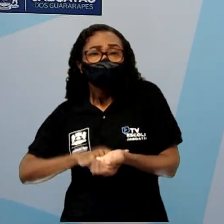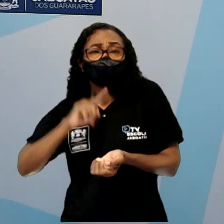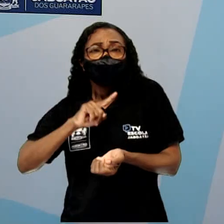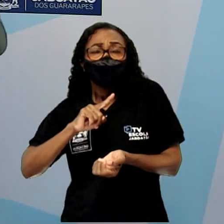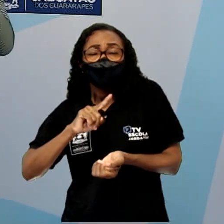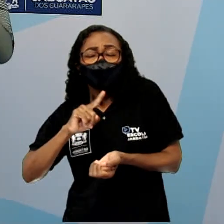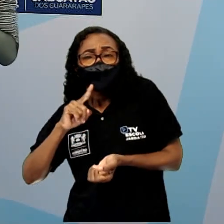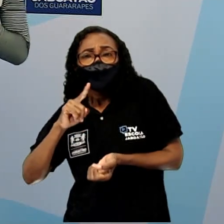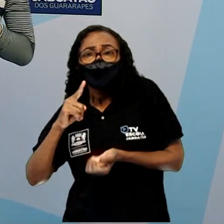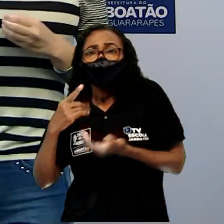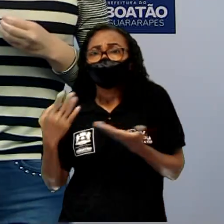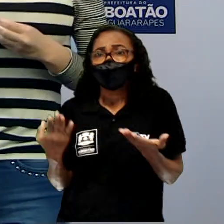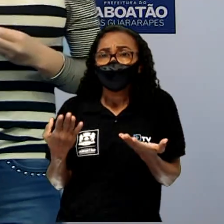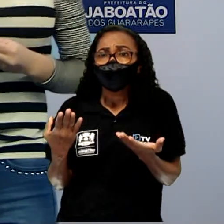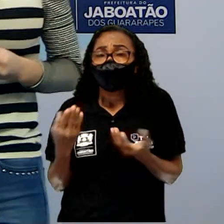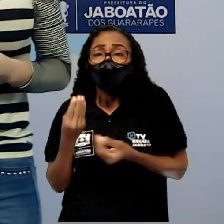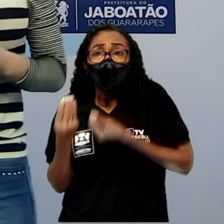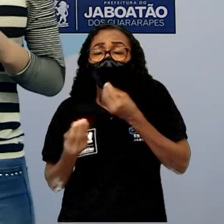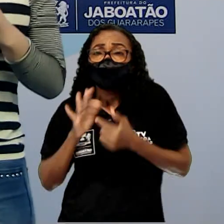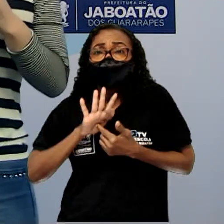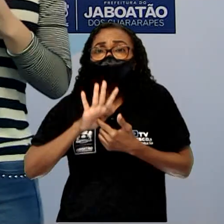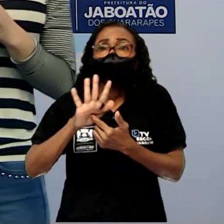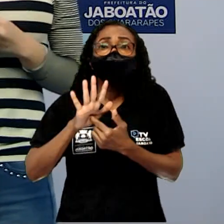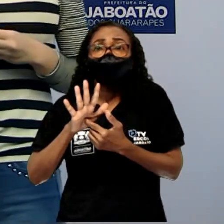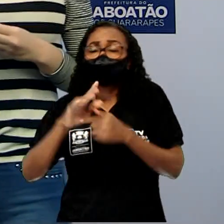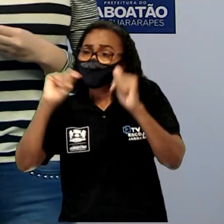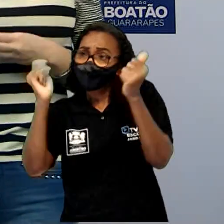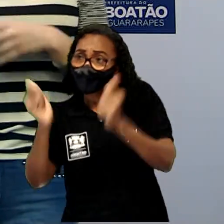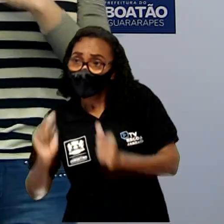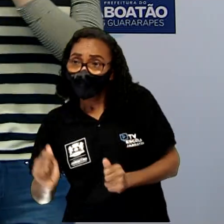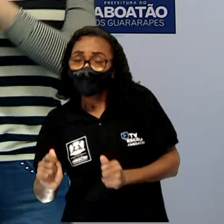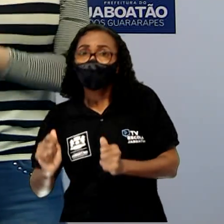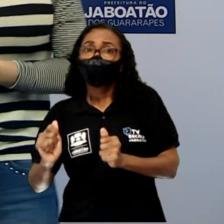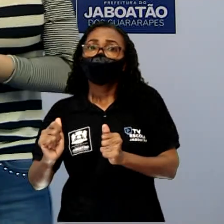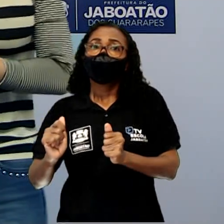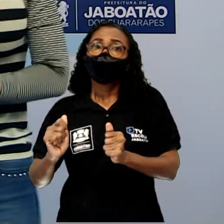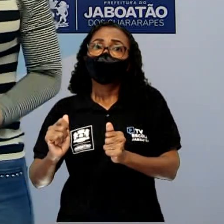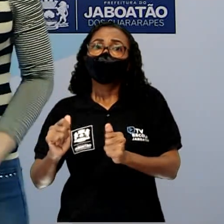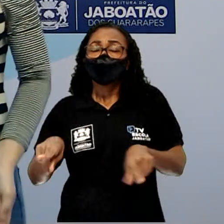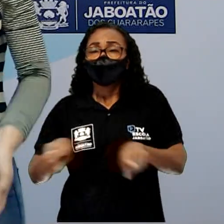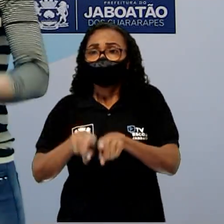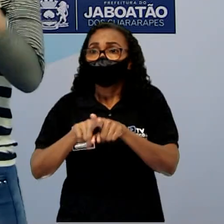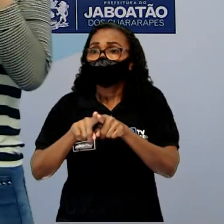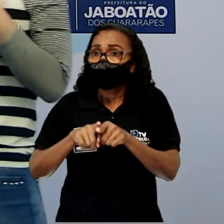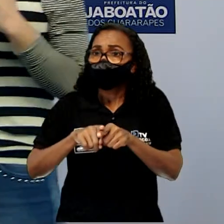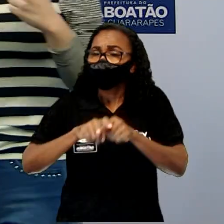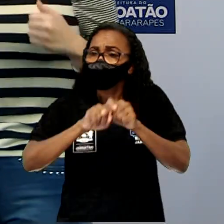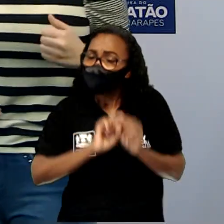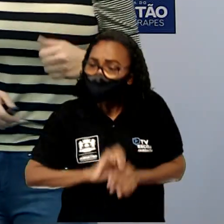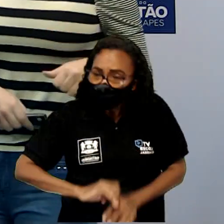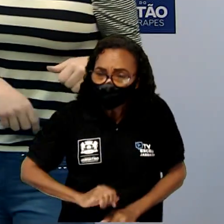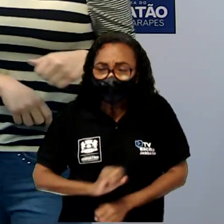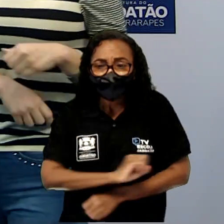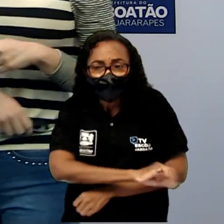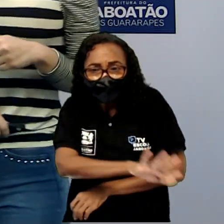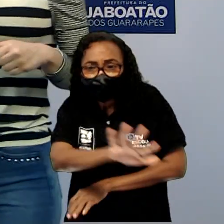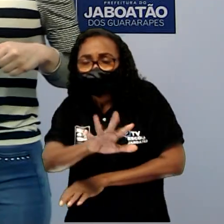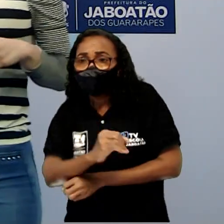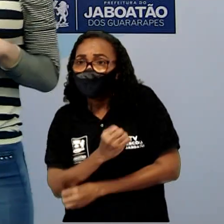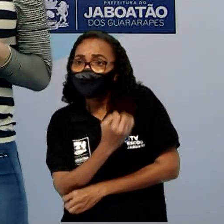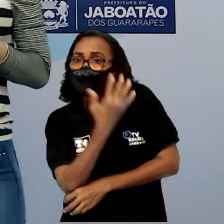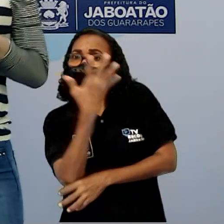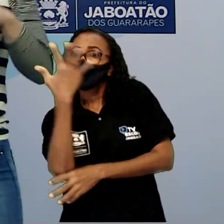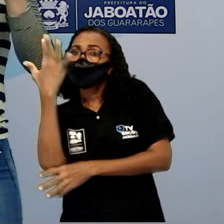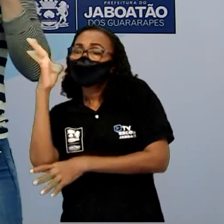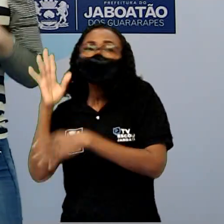aula anterior, mas também em outras artes. Pode estar, inclusive, na própria natureza. Tudo bem? Tenho certeza que